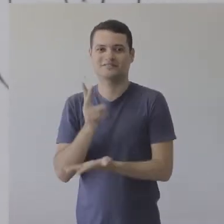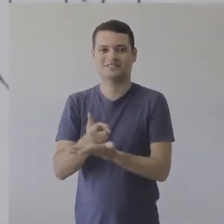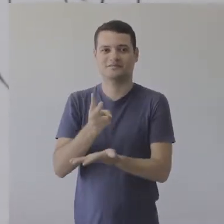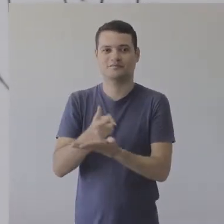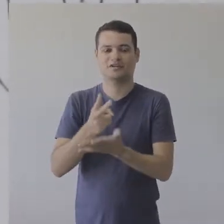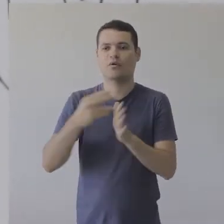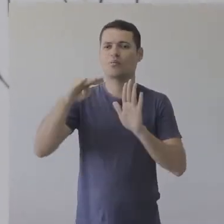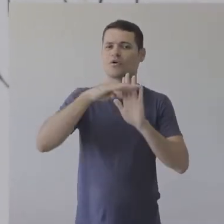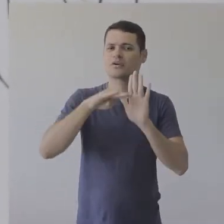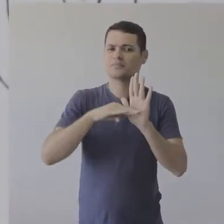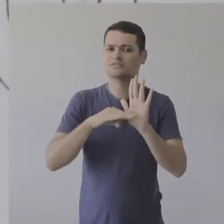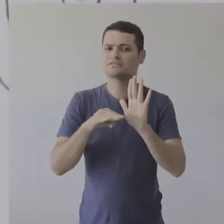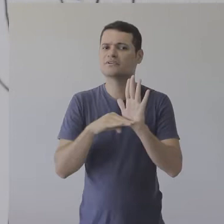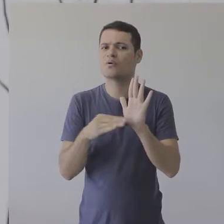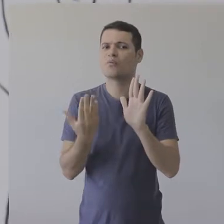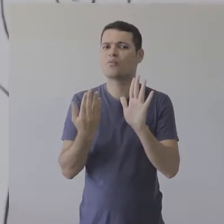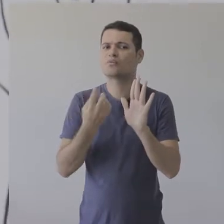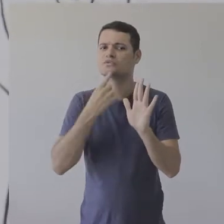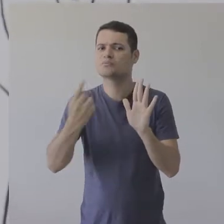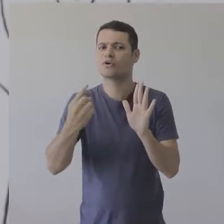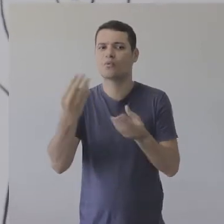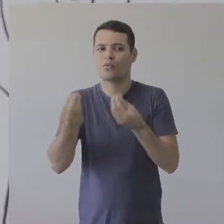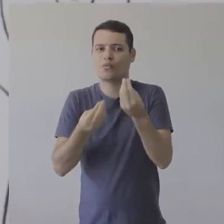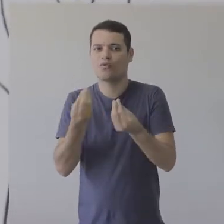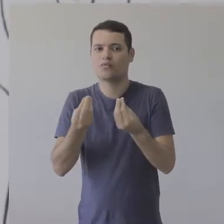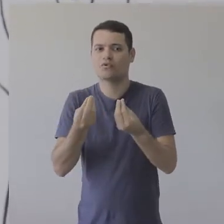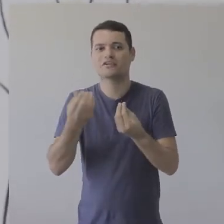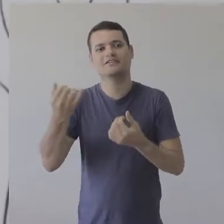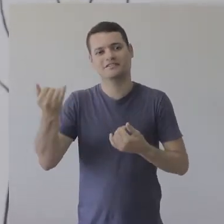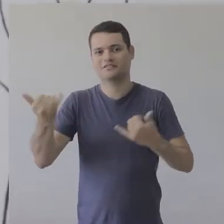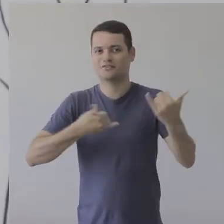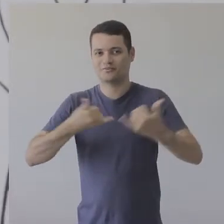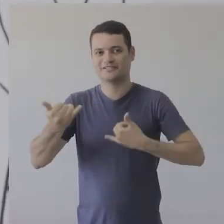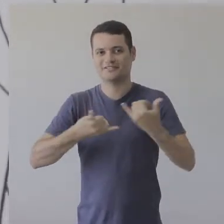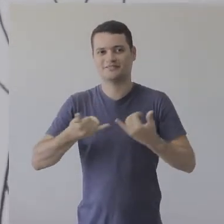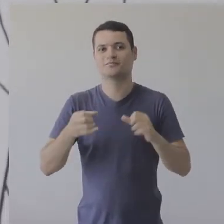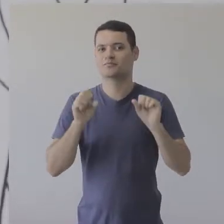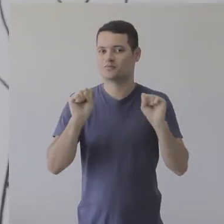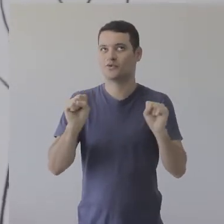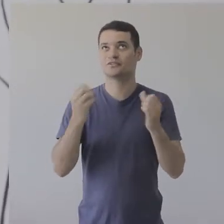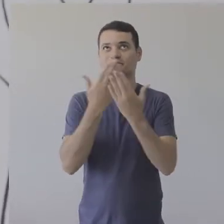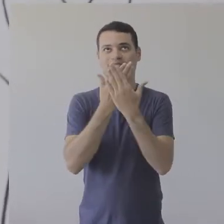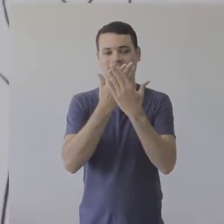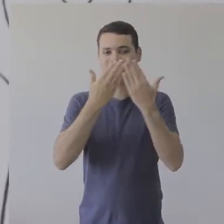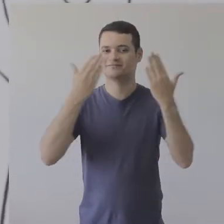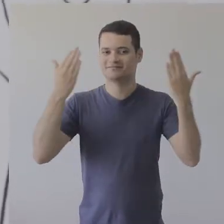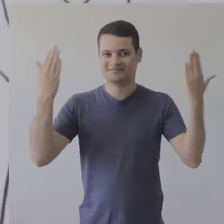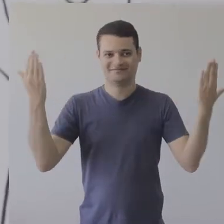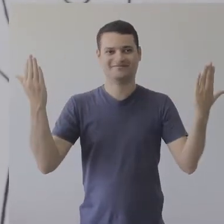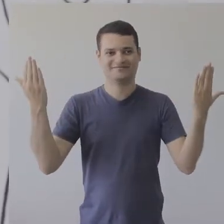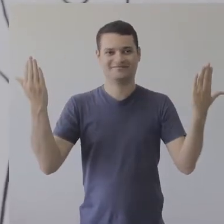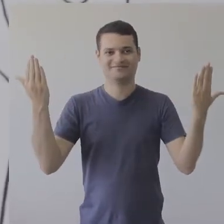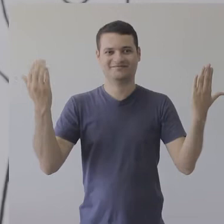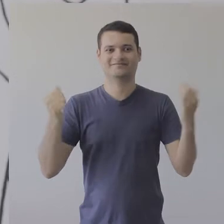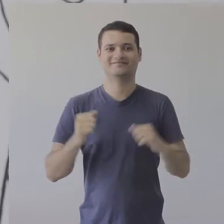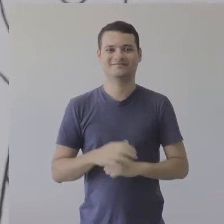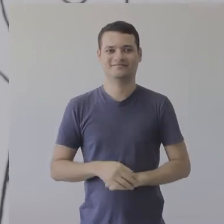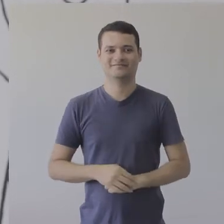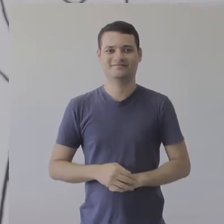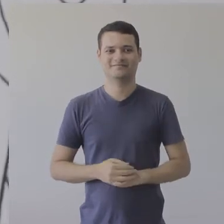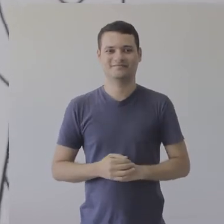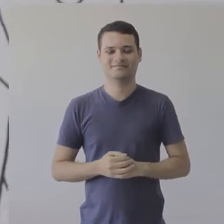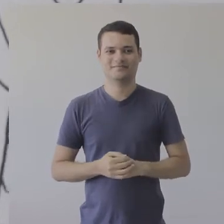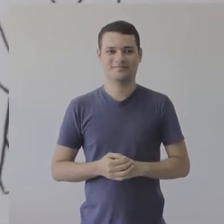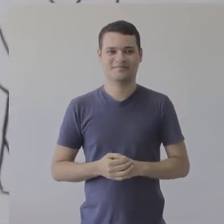sempre gratuita. A programação específica de cada semana, com as sinopses das sessões, podem ser conferidas no site planetariodivitória